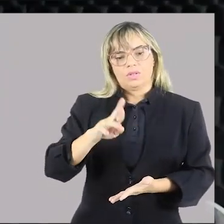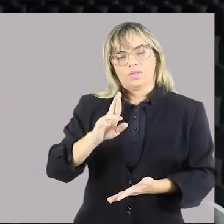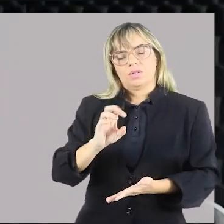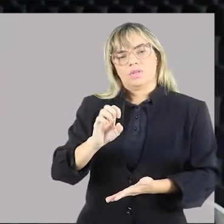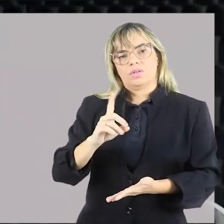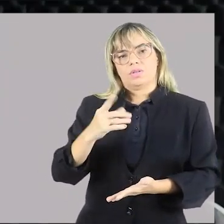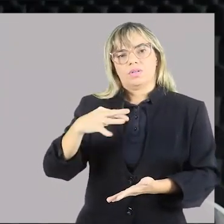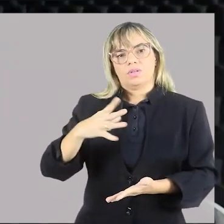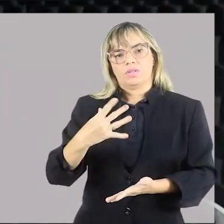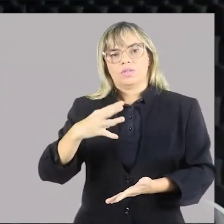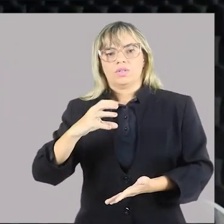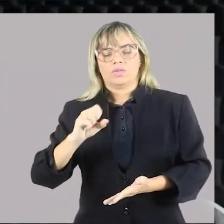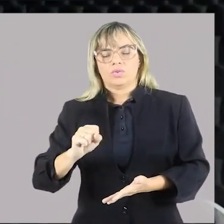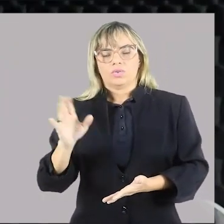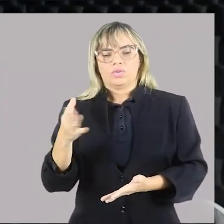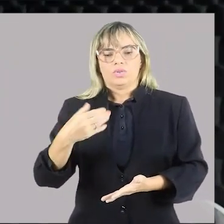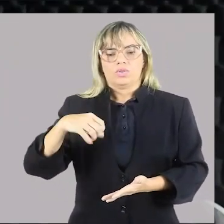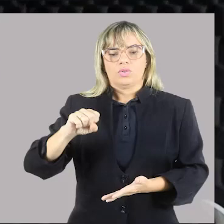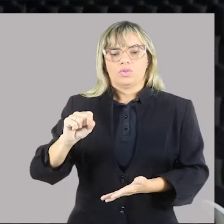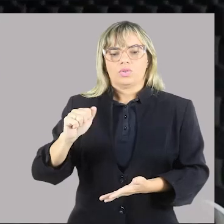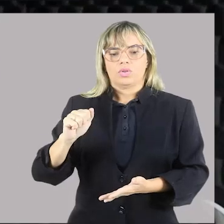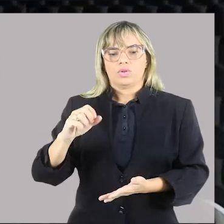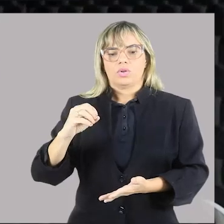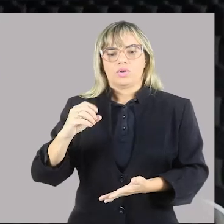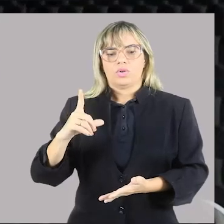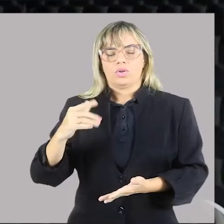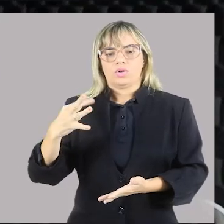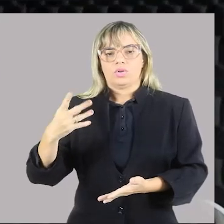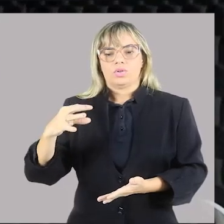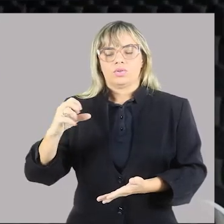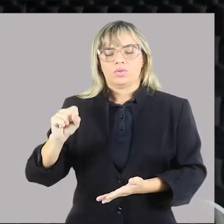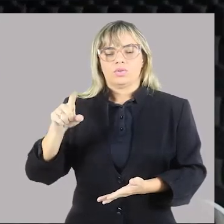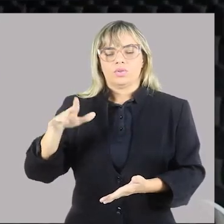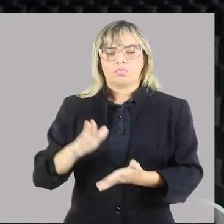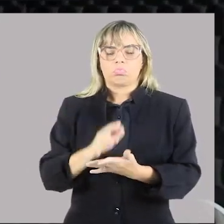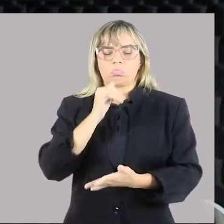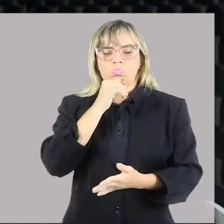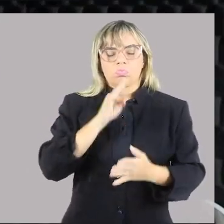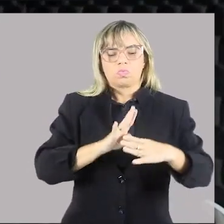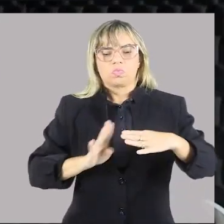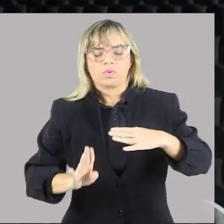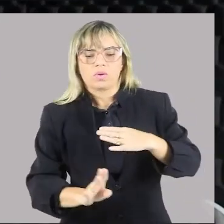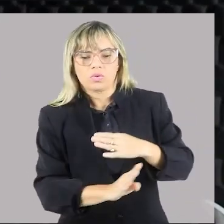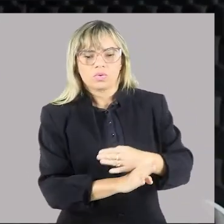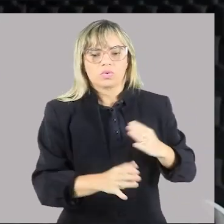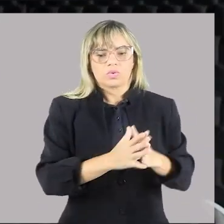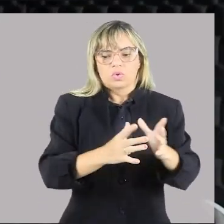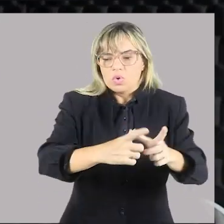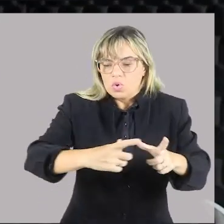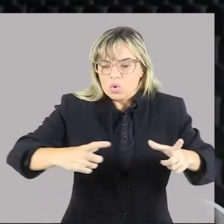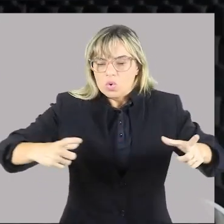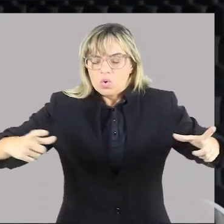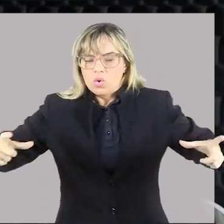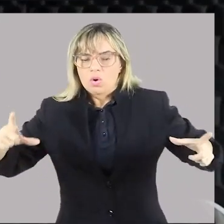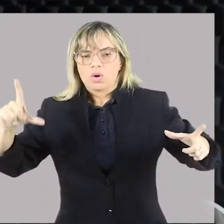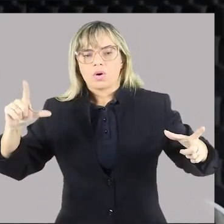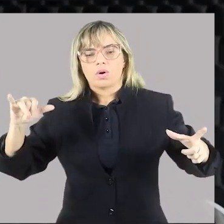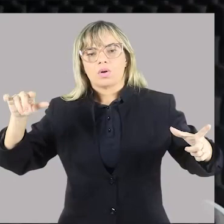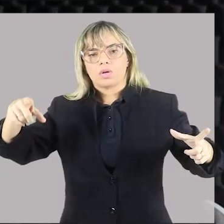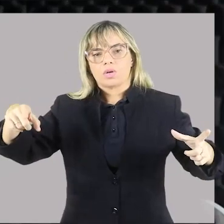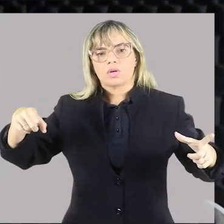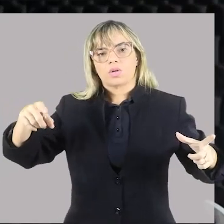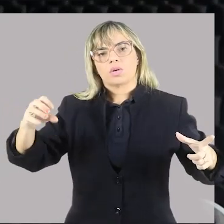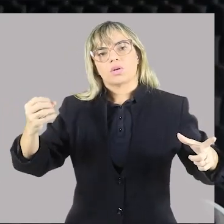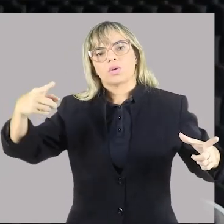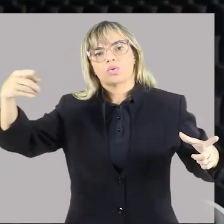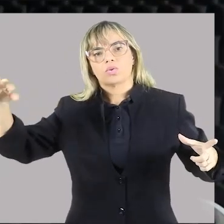Infelizmente, a gente sabe que, em alguns bairros, nós temos os lixões. Professor, o que é um lixão?